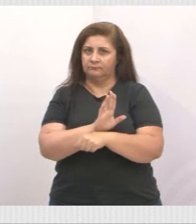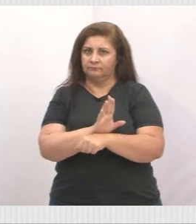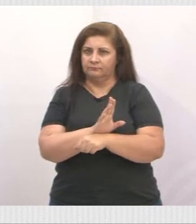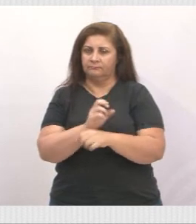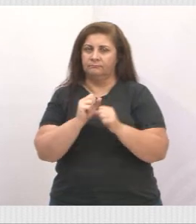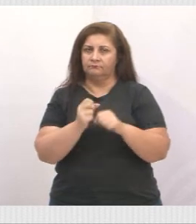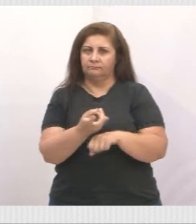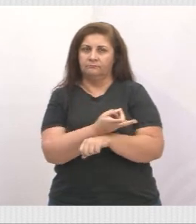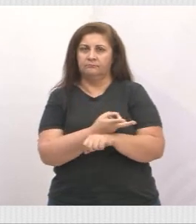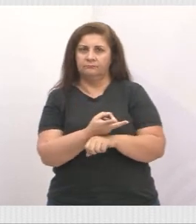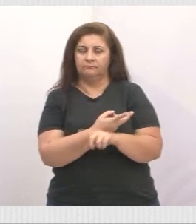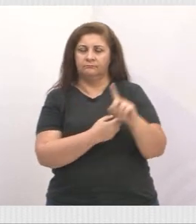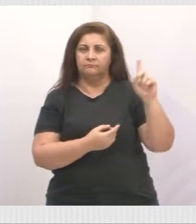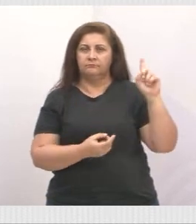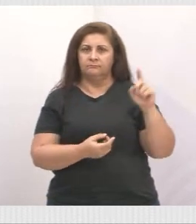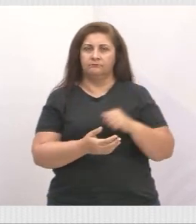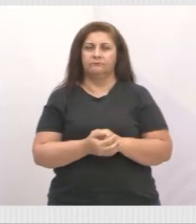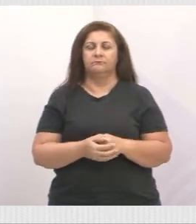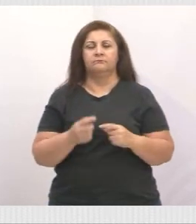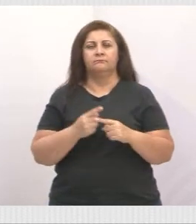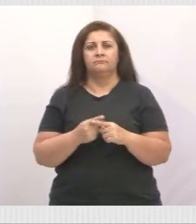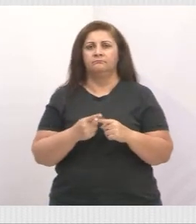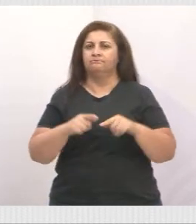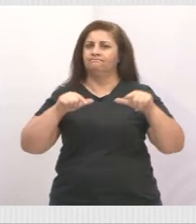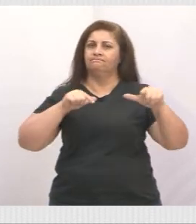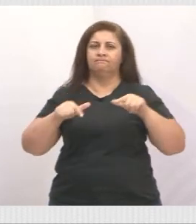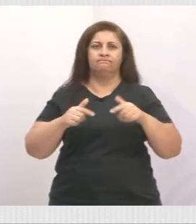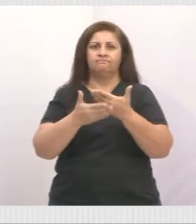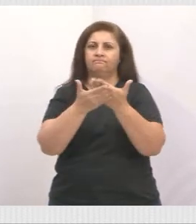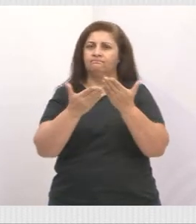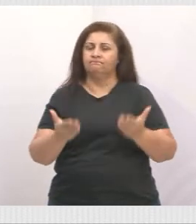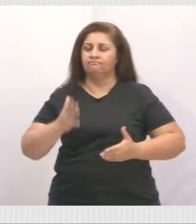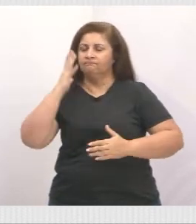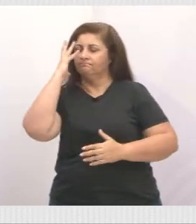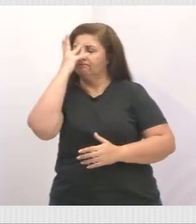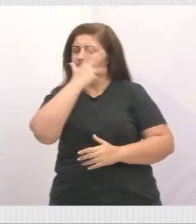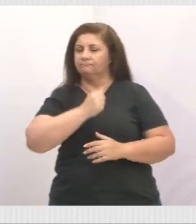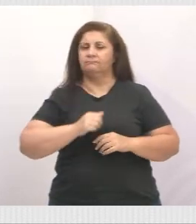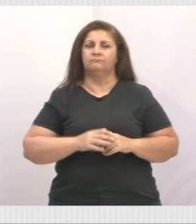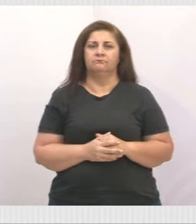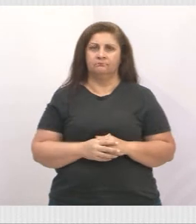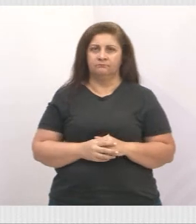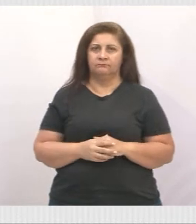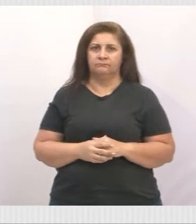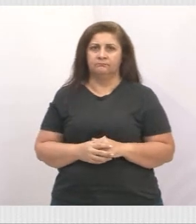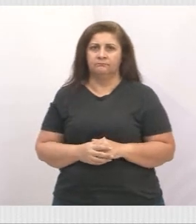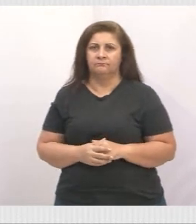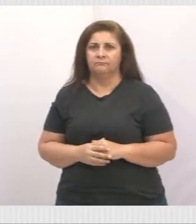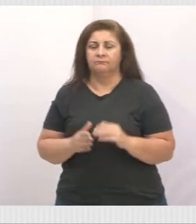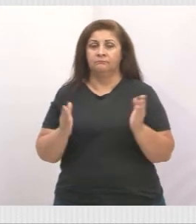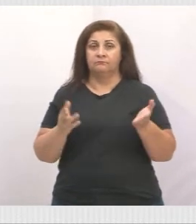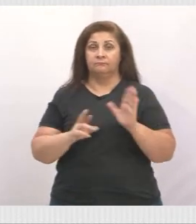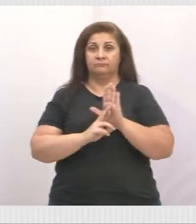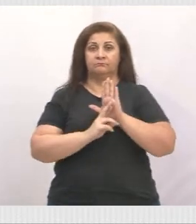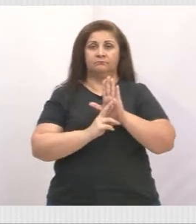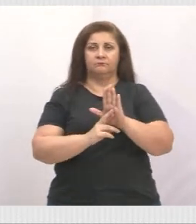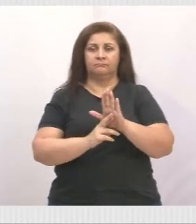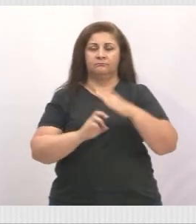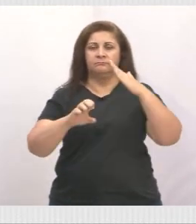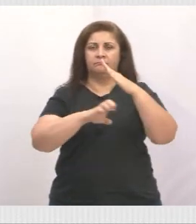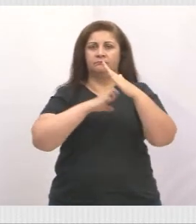Vocês que fazem um trabalho belíssimo em nossa cidade, tá? Pessoal hoje que é representado pela empresa